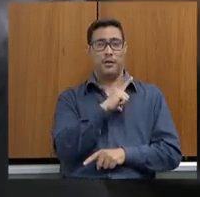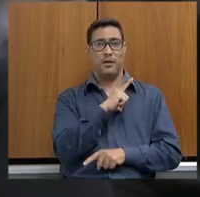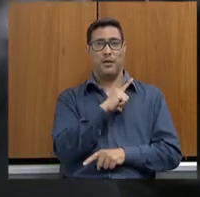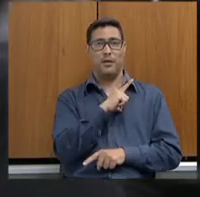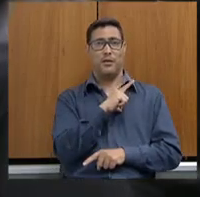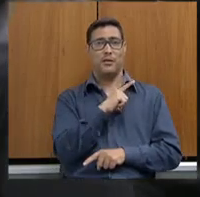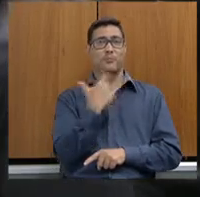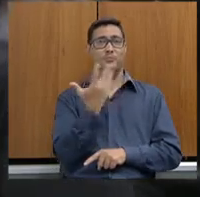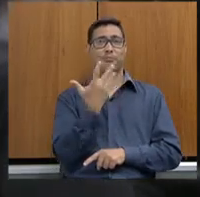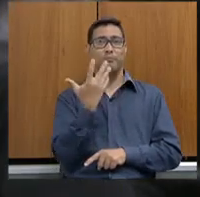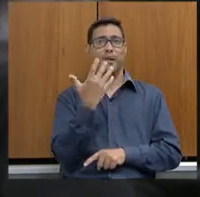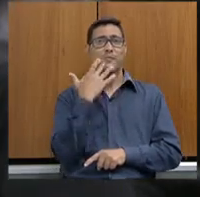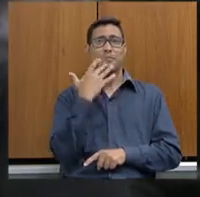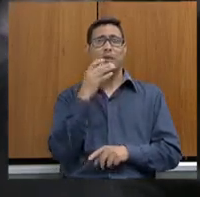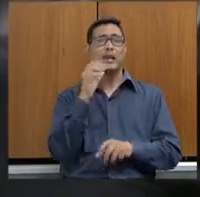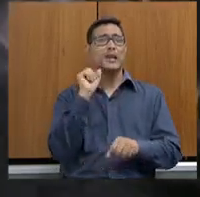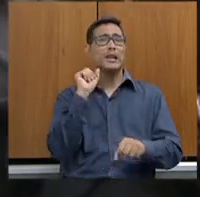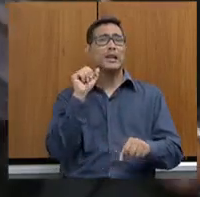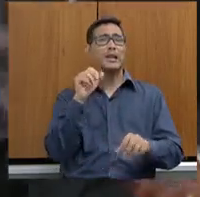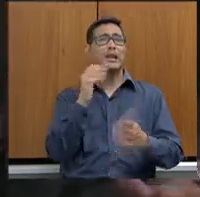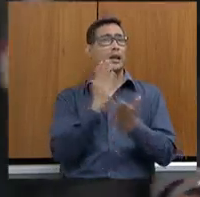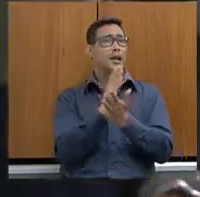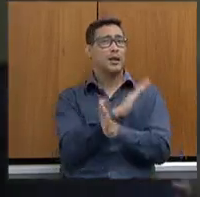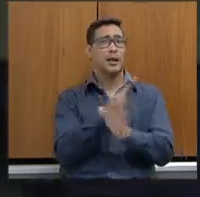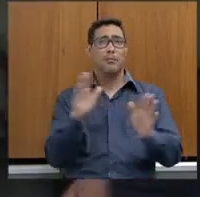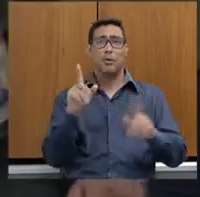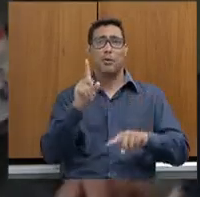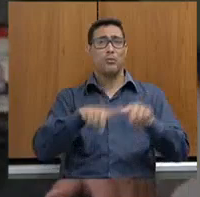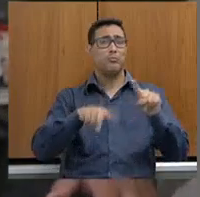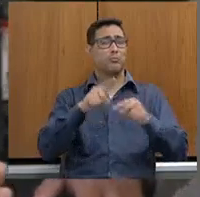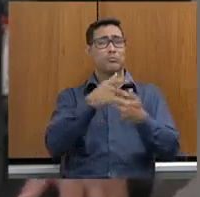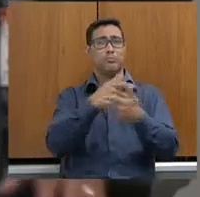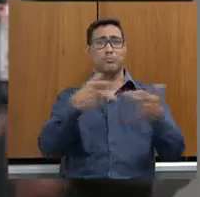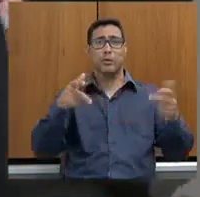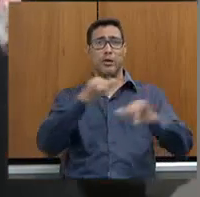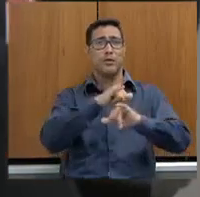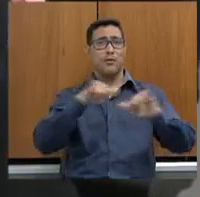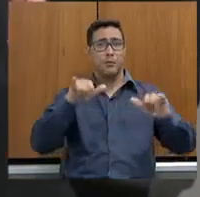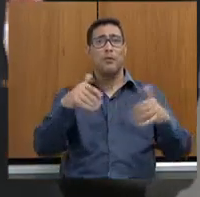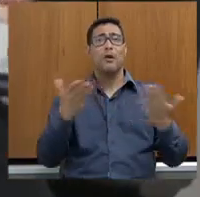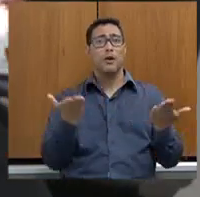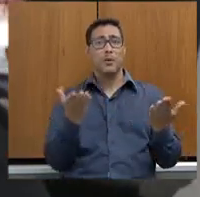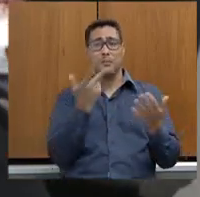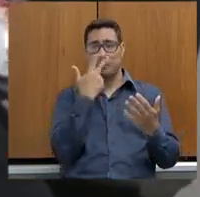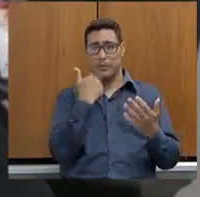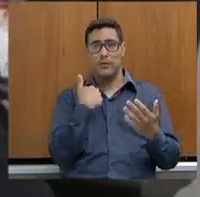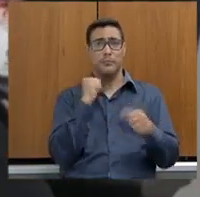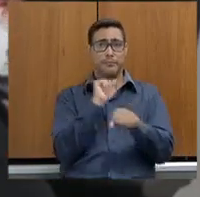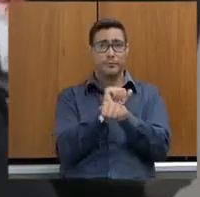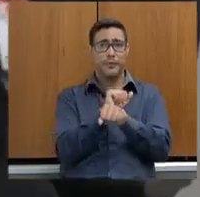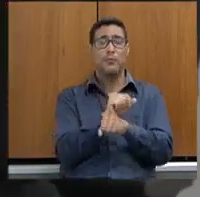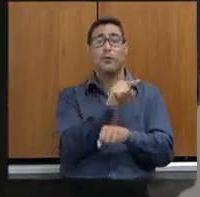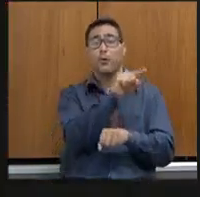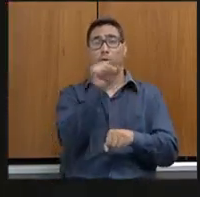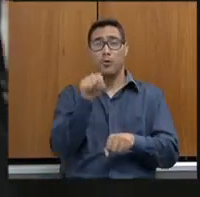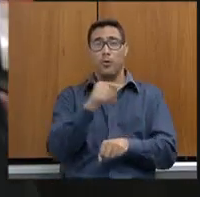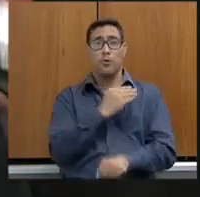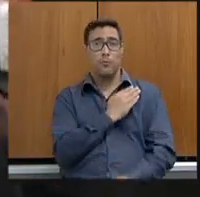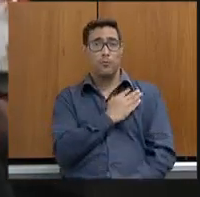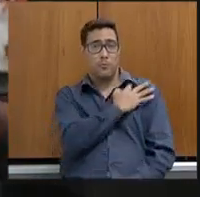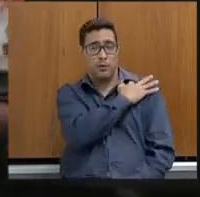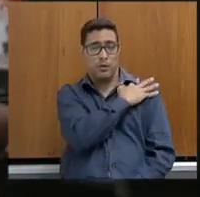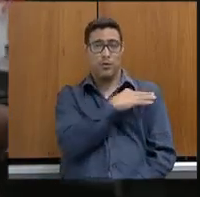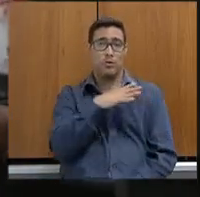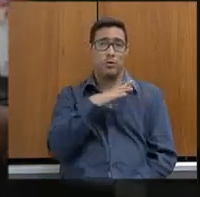secretário? Acabou a imunidade material e formal, então agora parece que acabou. Diz que o ministro, o Deus do